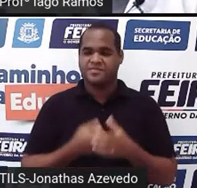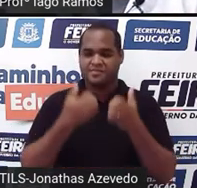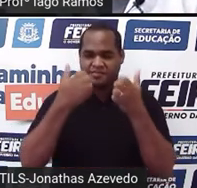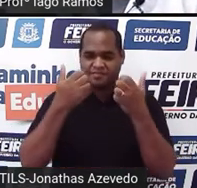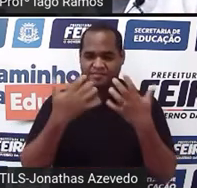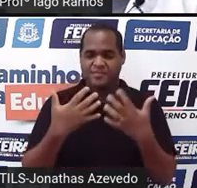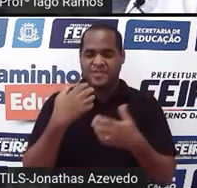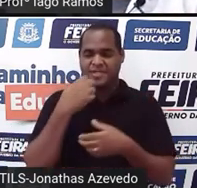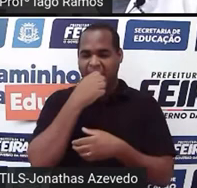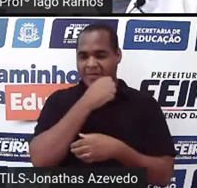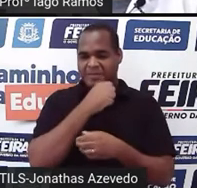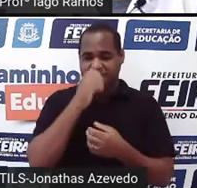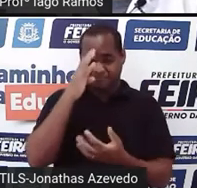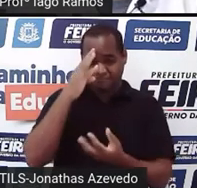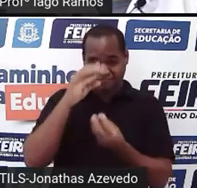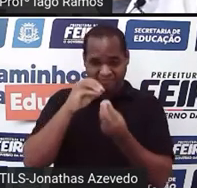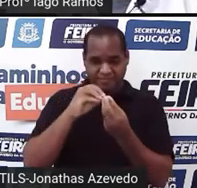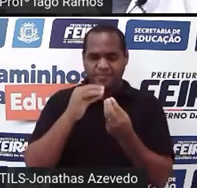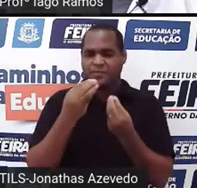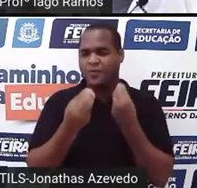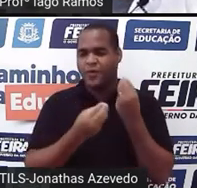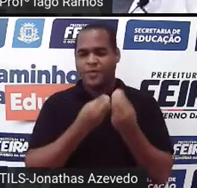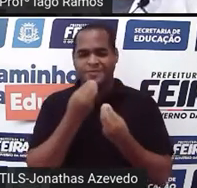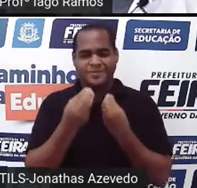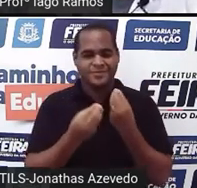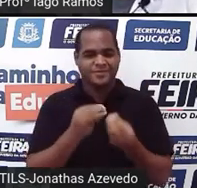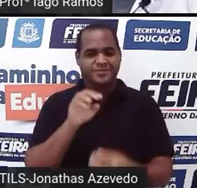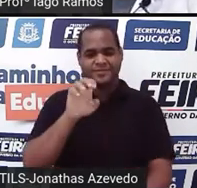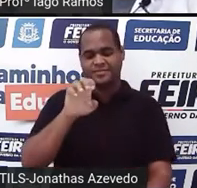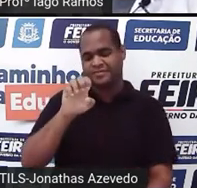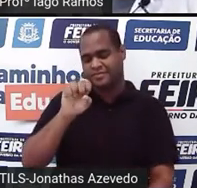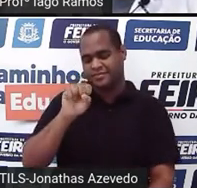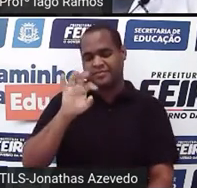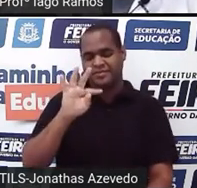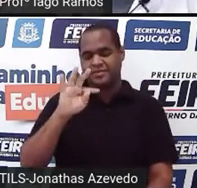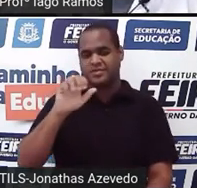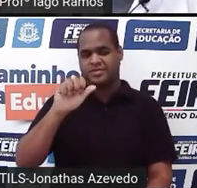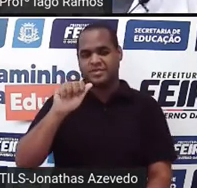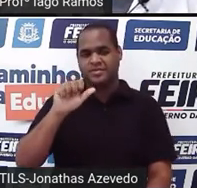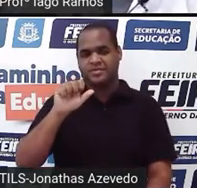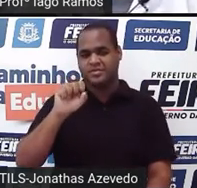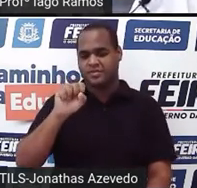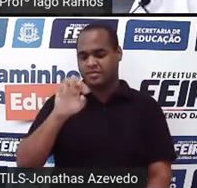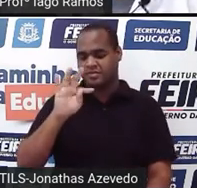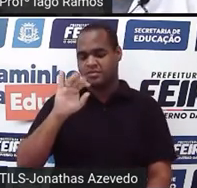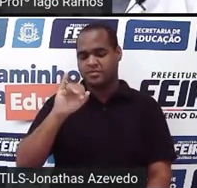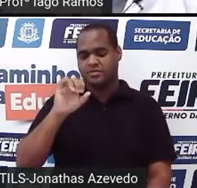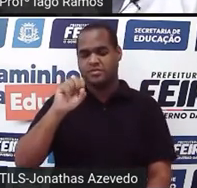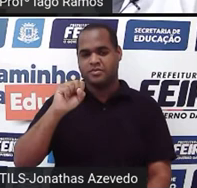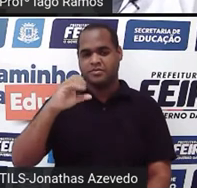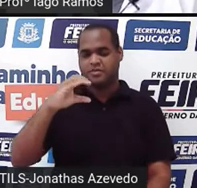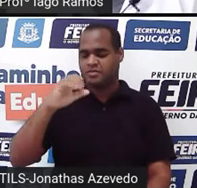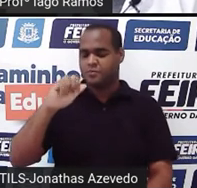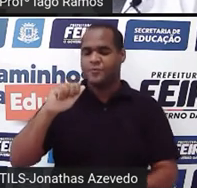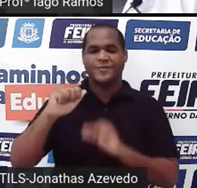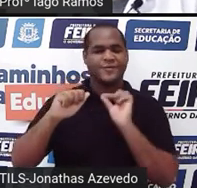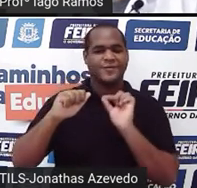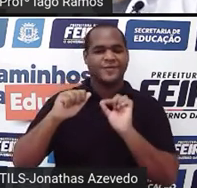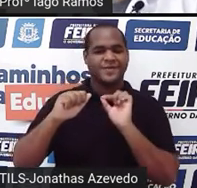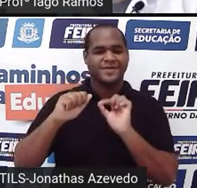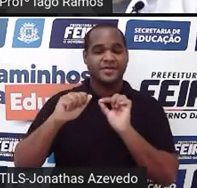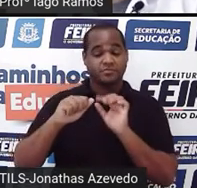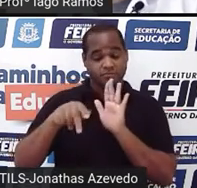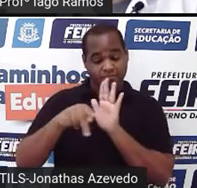rapidinho o que é estatística, tá bom? Porque os gráficos fazem parte dessa área da matemática chamada